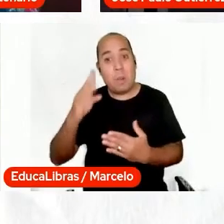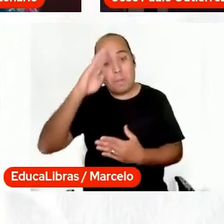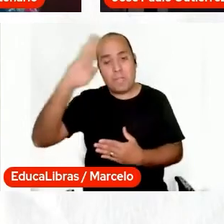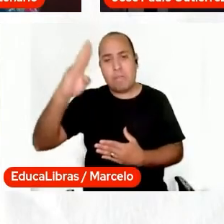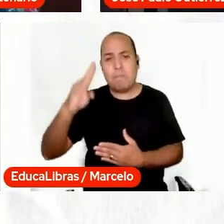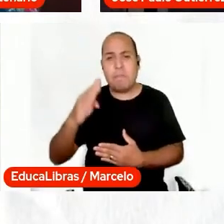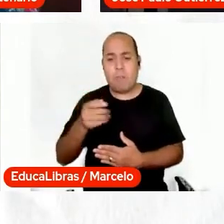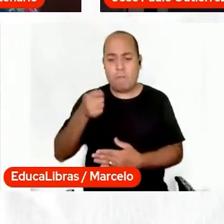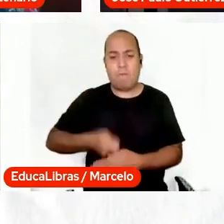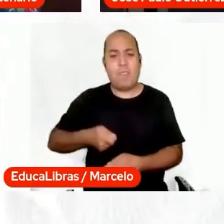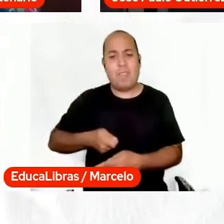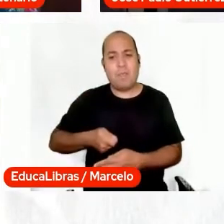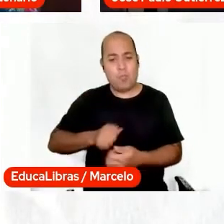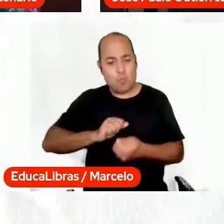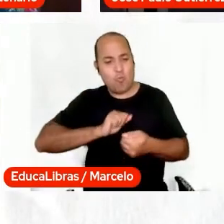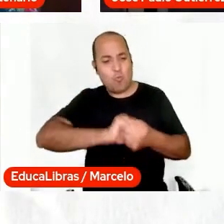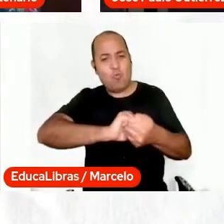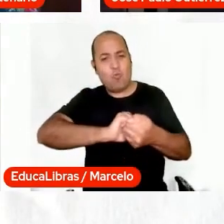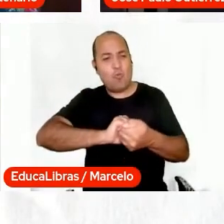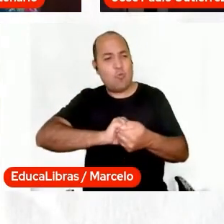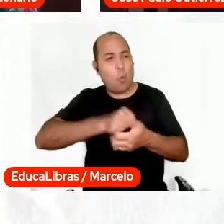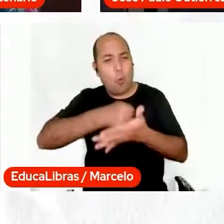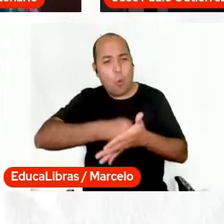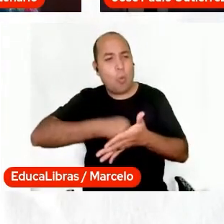precisa estar junto aí, precisa lutar,